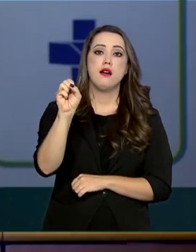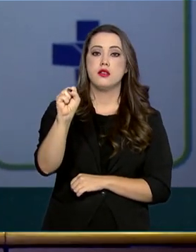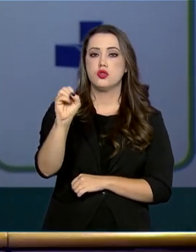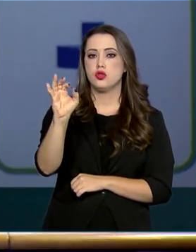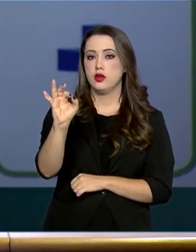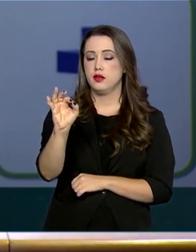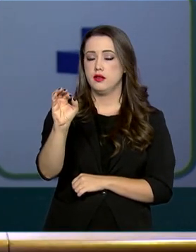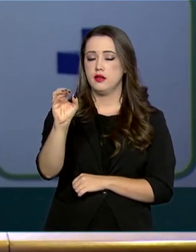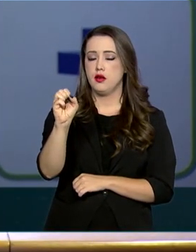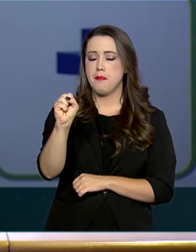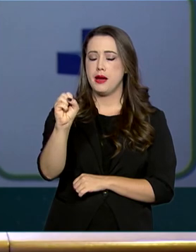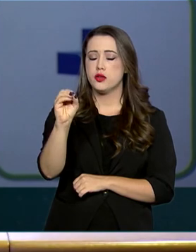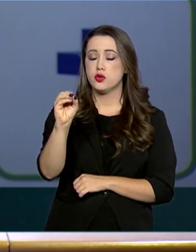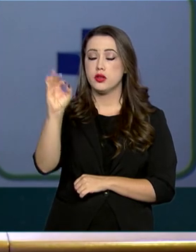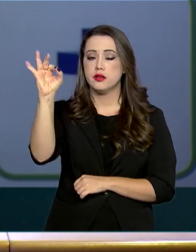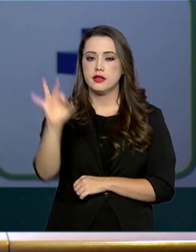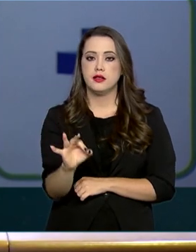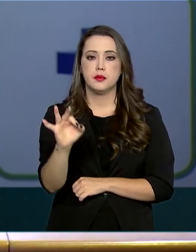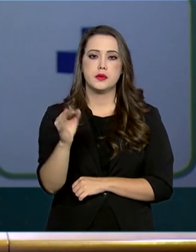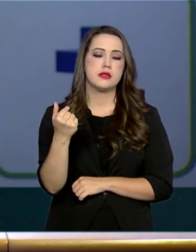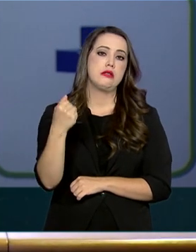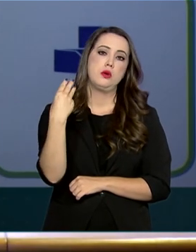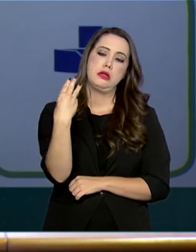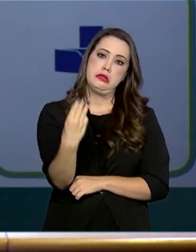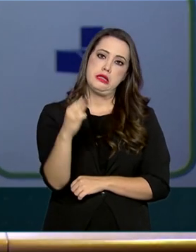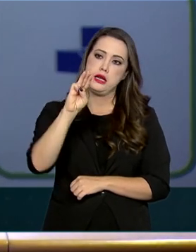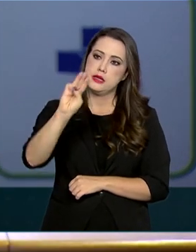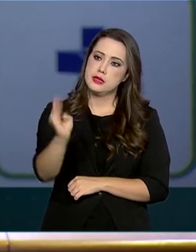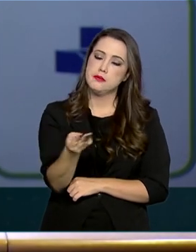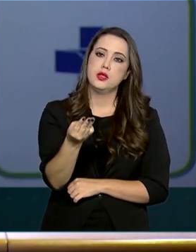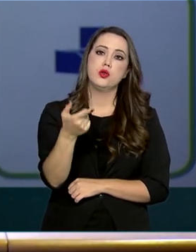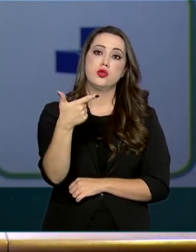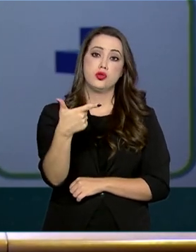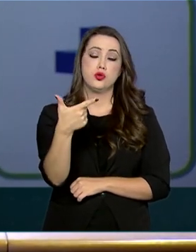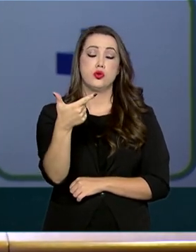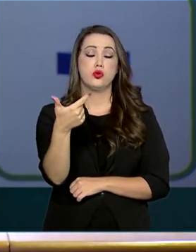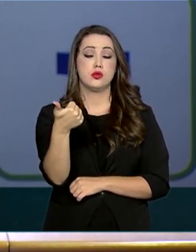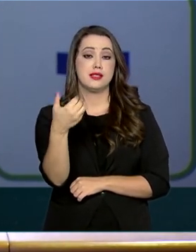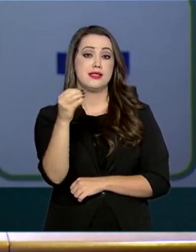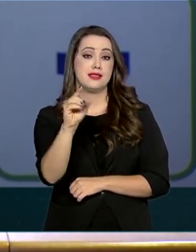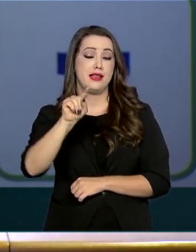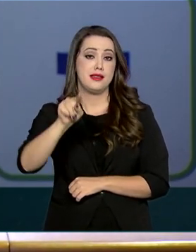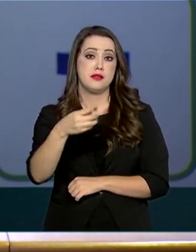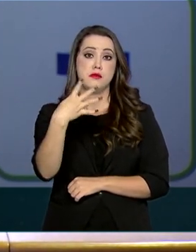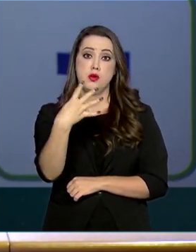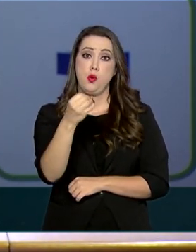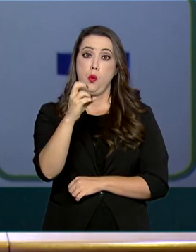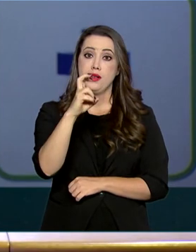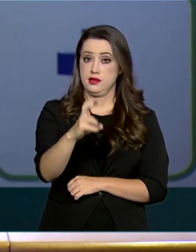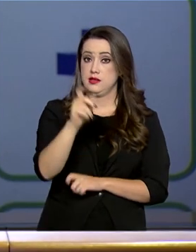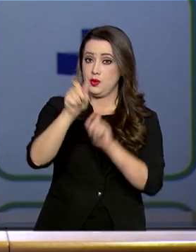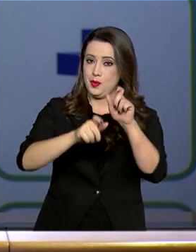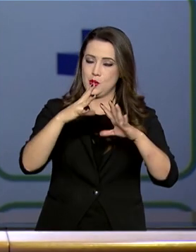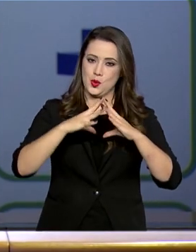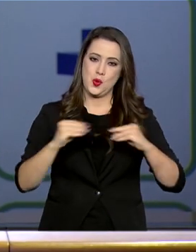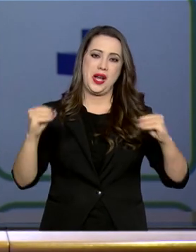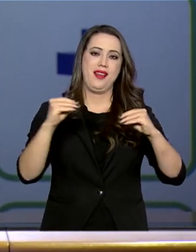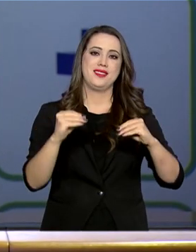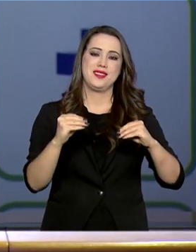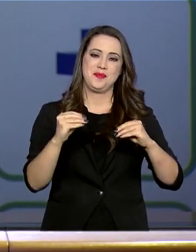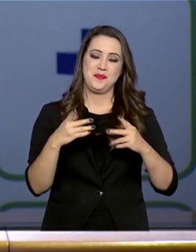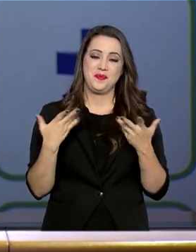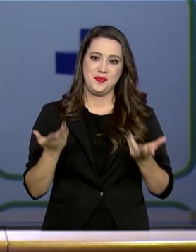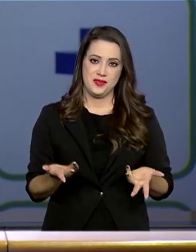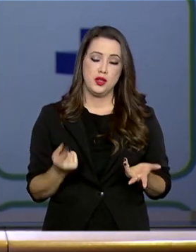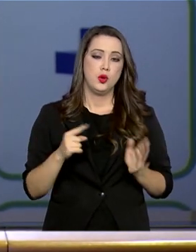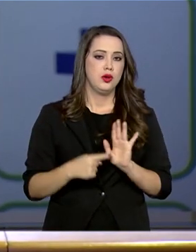recuperados, com 3.210.405 recuperados da doença. O que